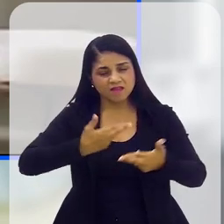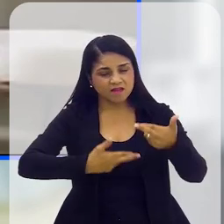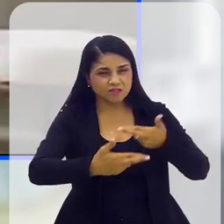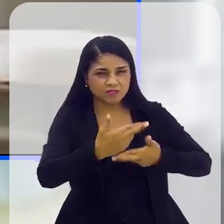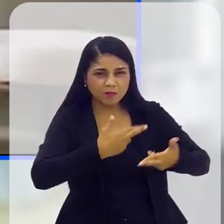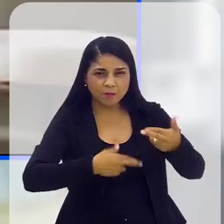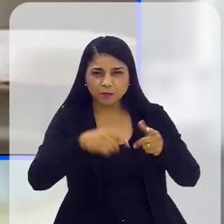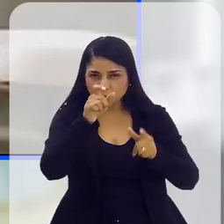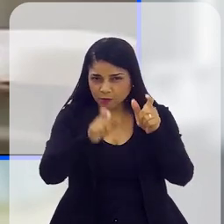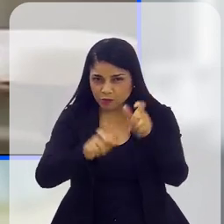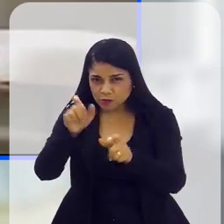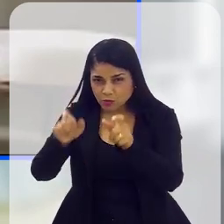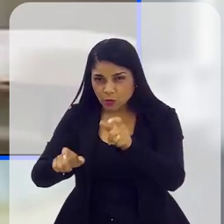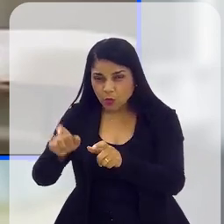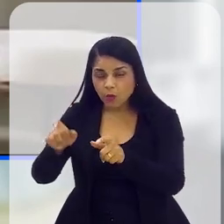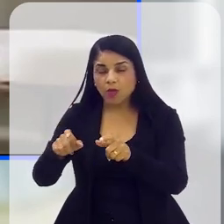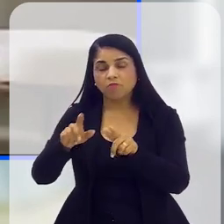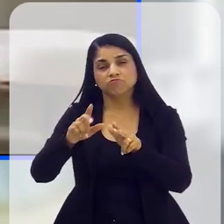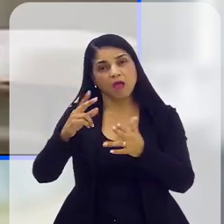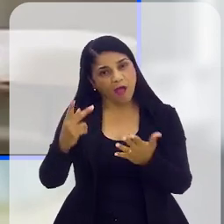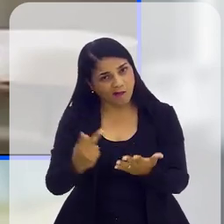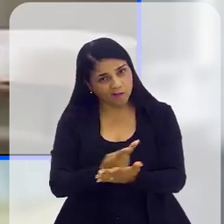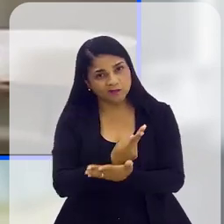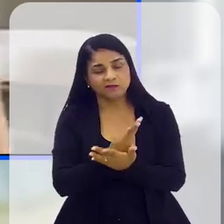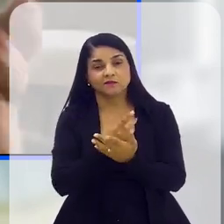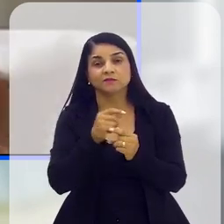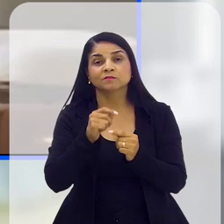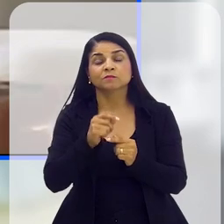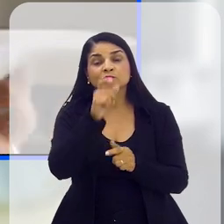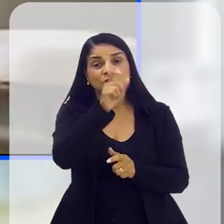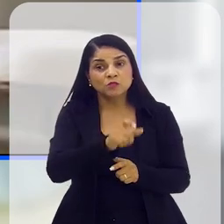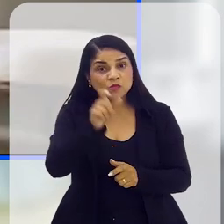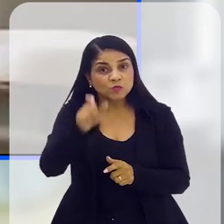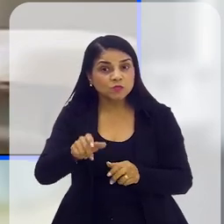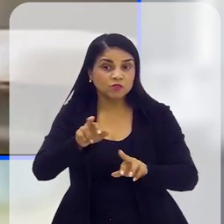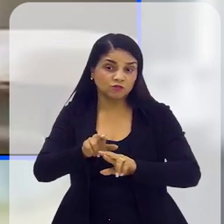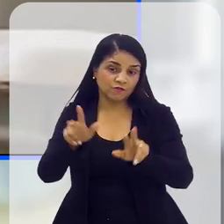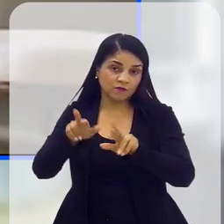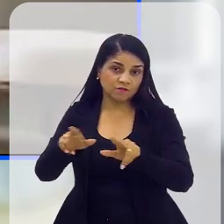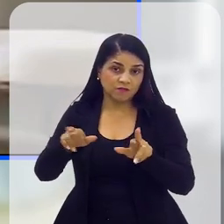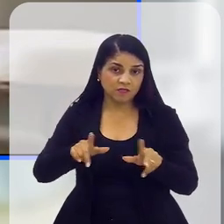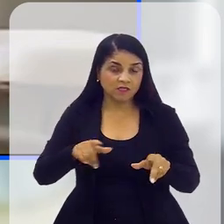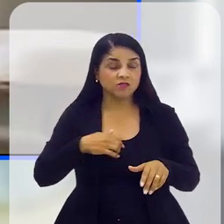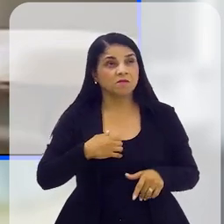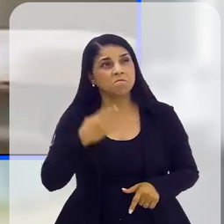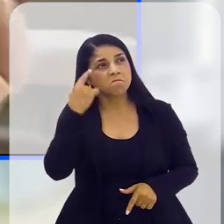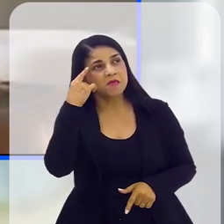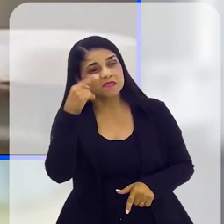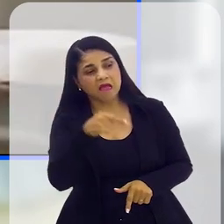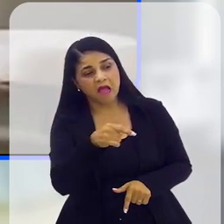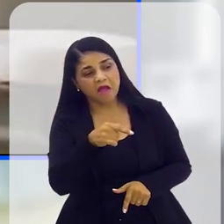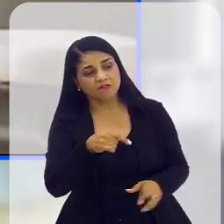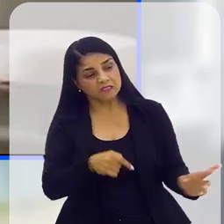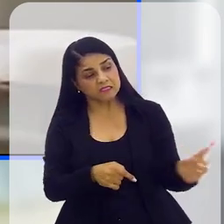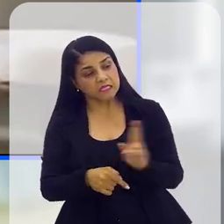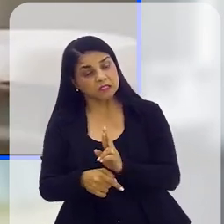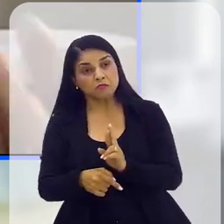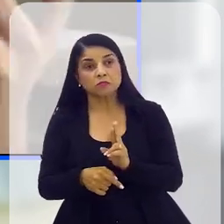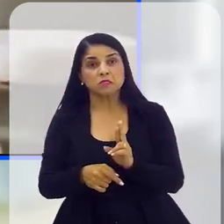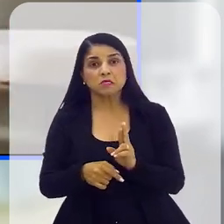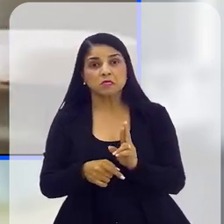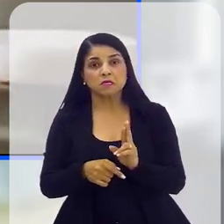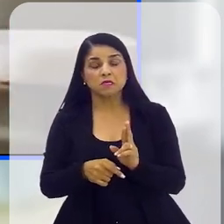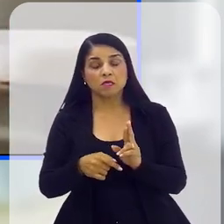relacionamentos, porque como as pessoas são diferentes, elas tendem a achar que o outro tem que corresponder